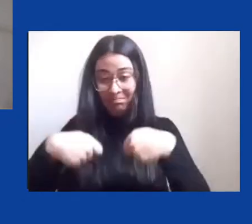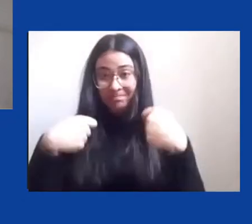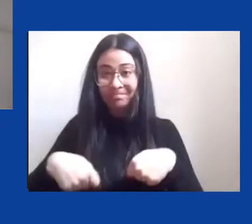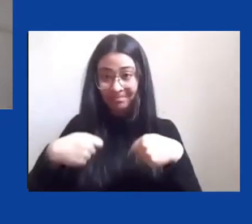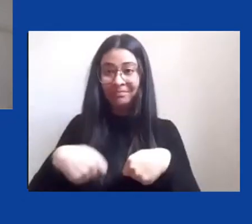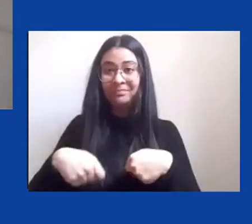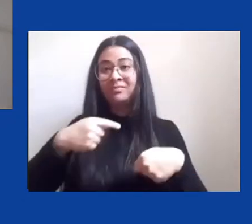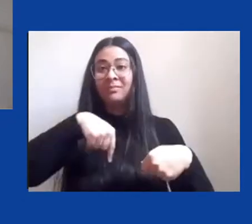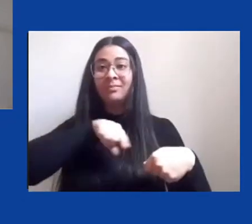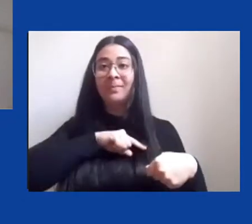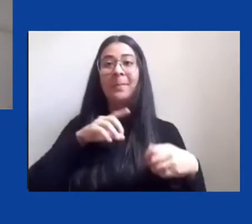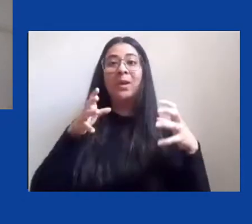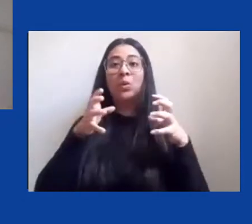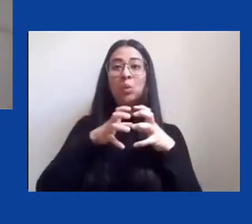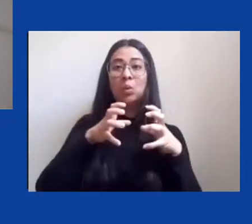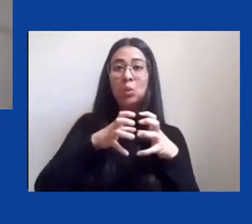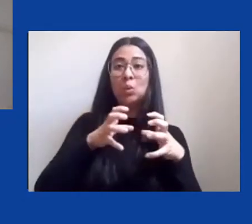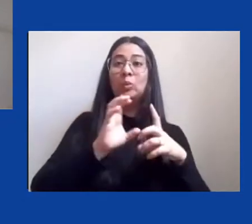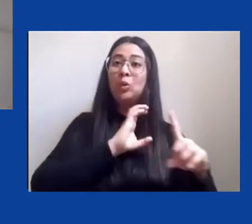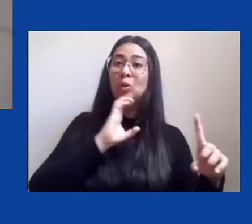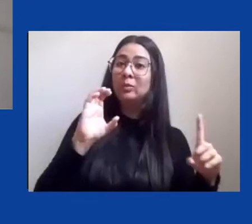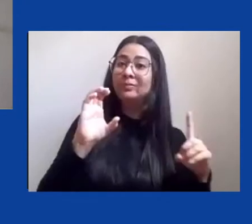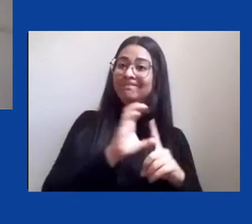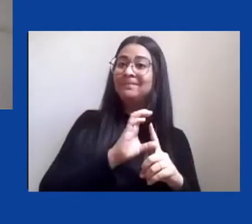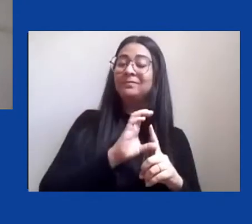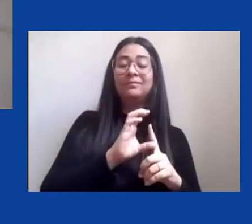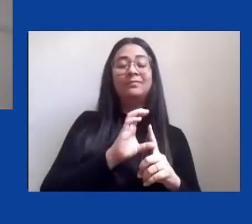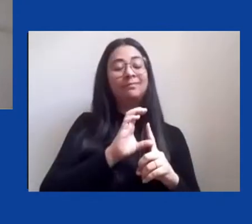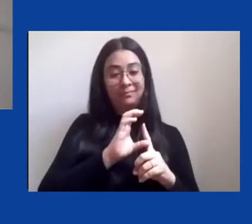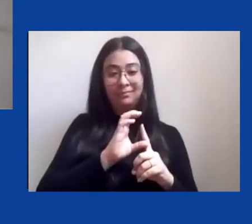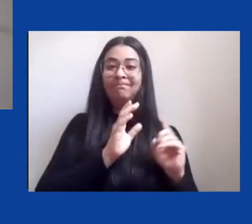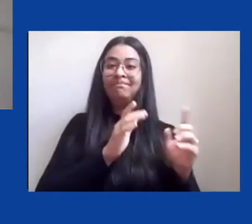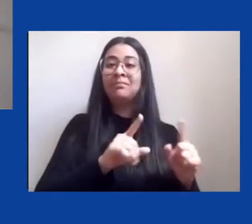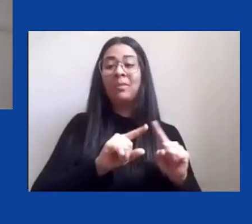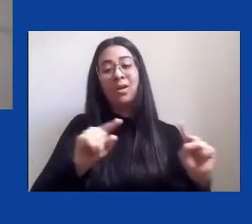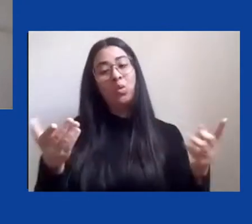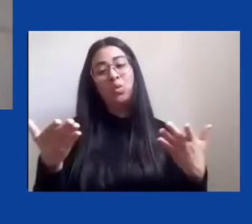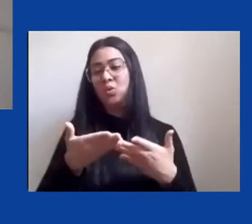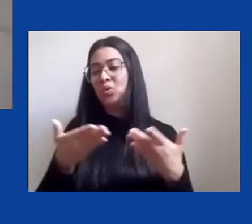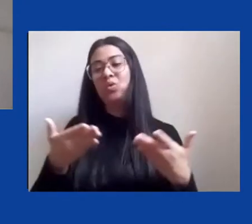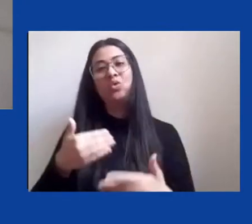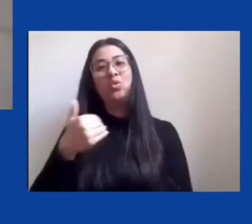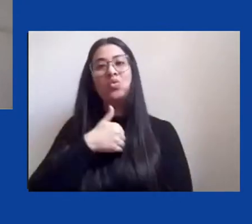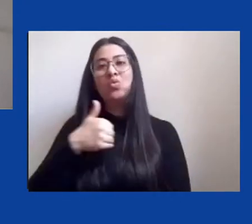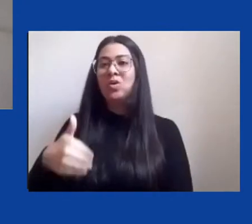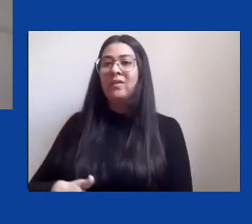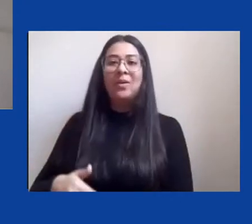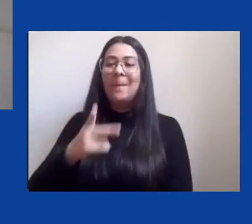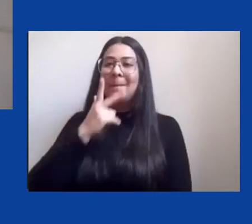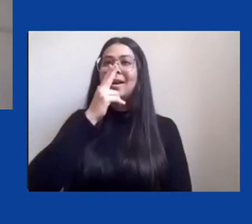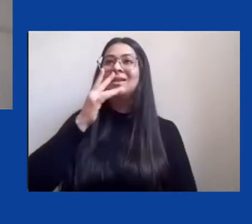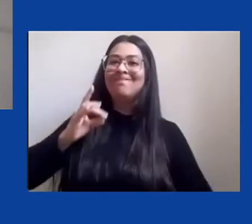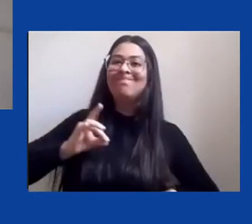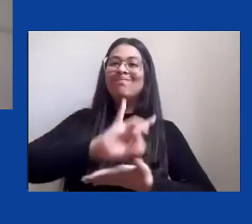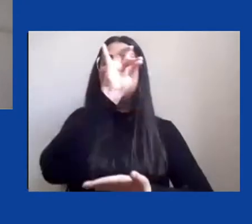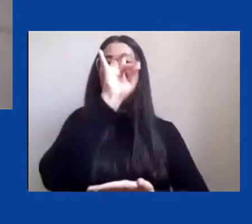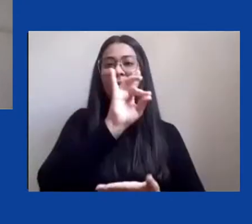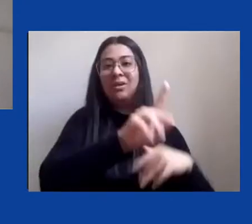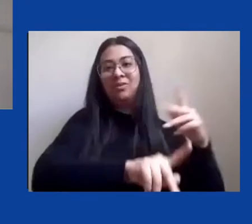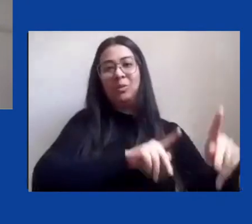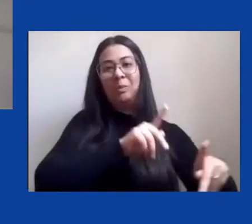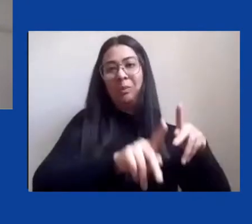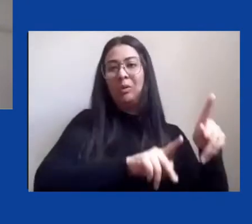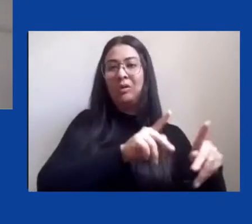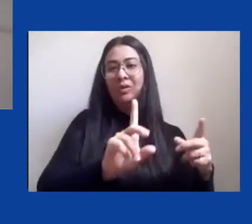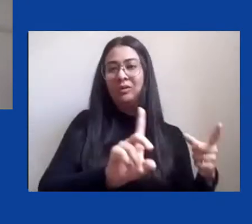nossas comunidades e infelizmente temos o estado hoje como um inimigo dos povos indígenas enfim